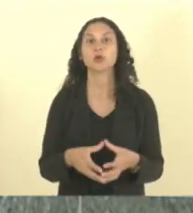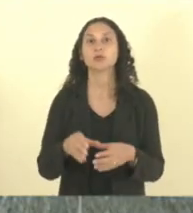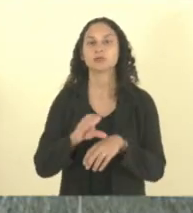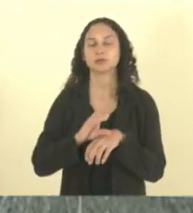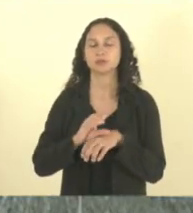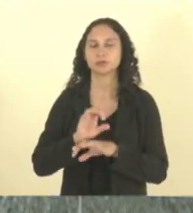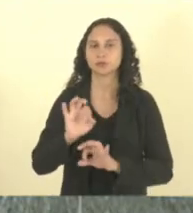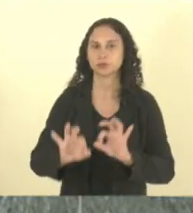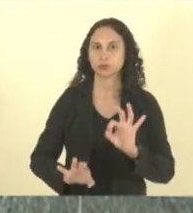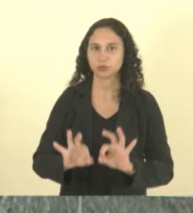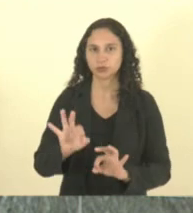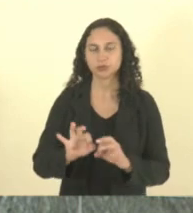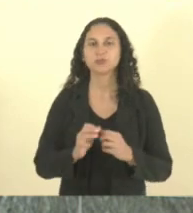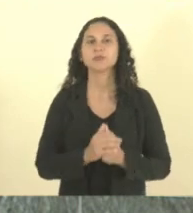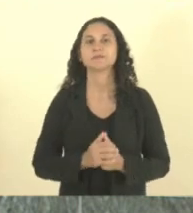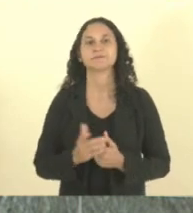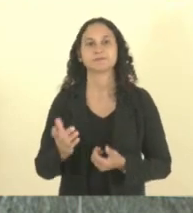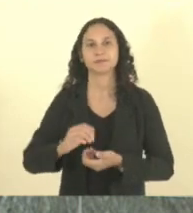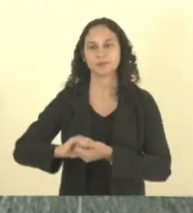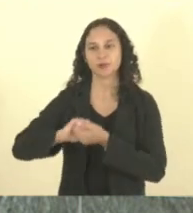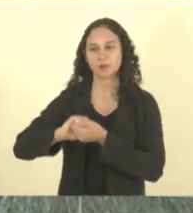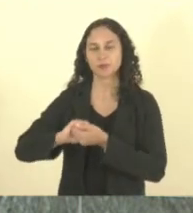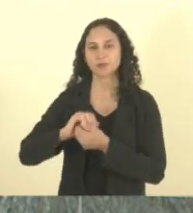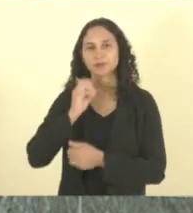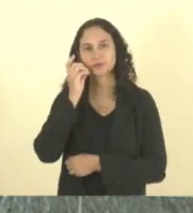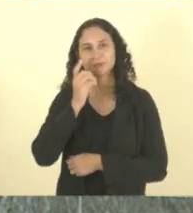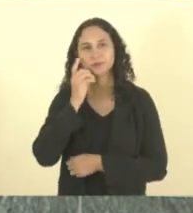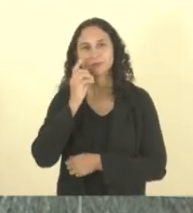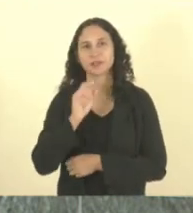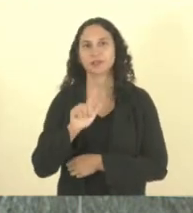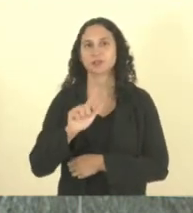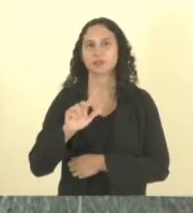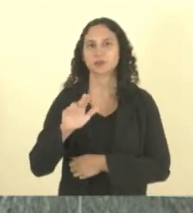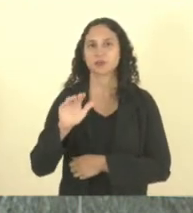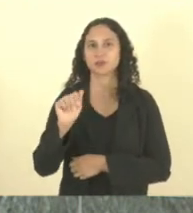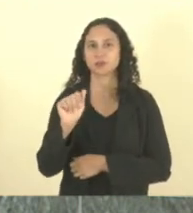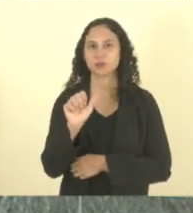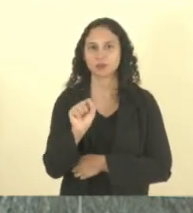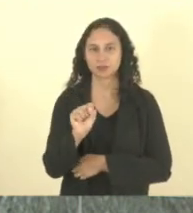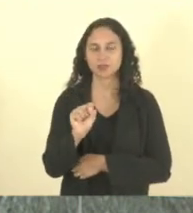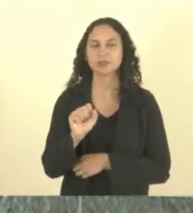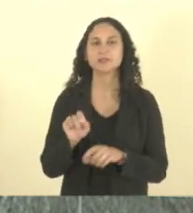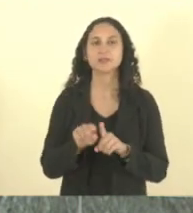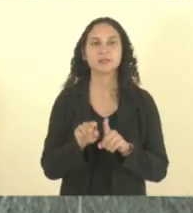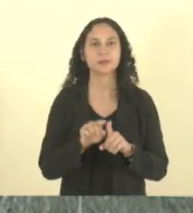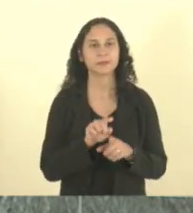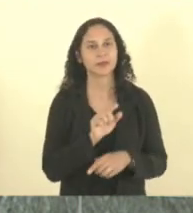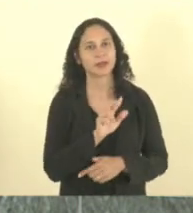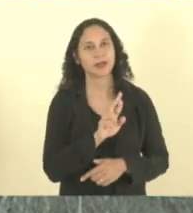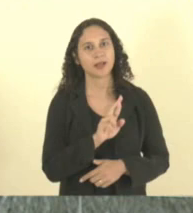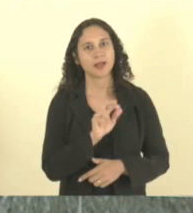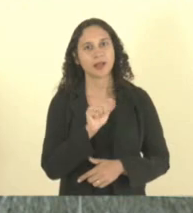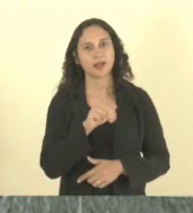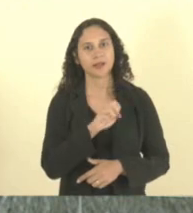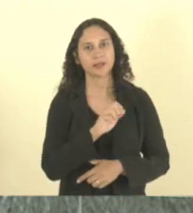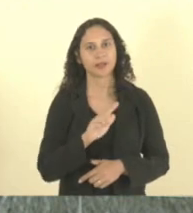O colegiado é presidido pelo deputado Mazinho dos Anjos.